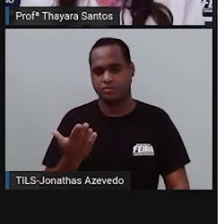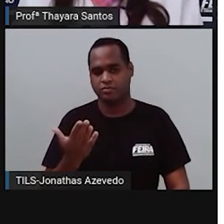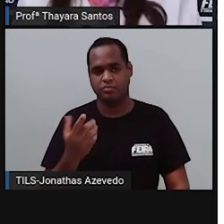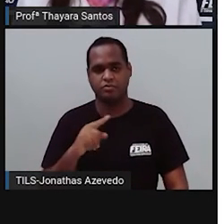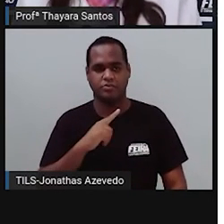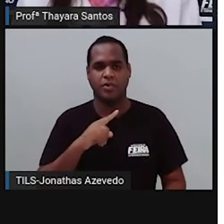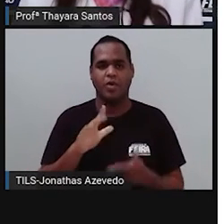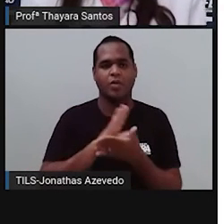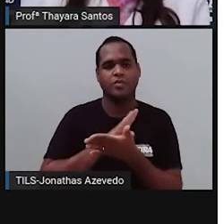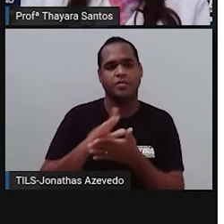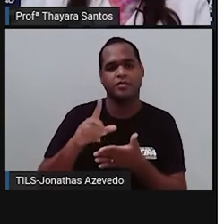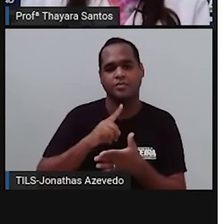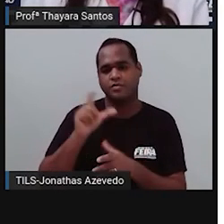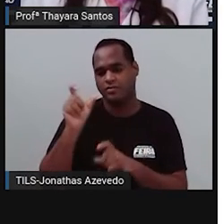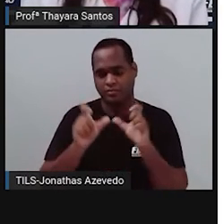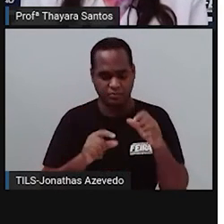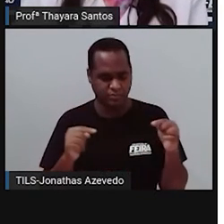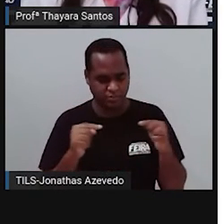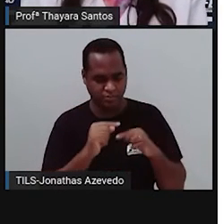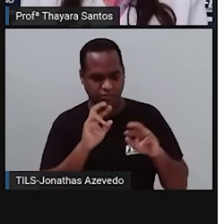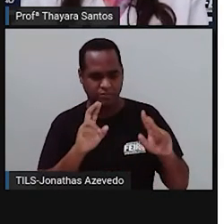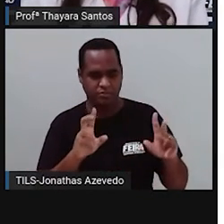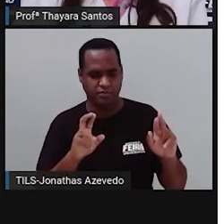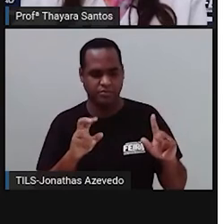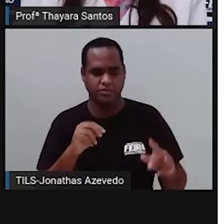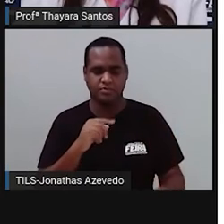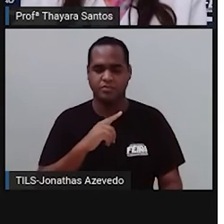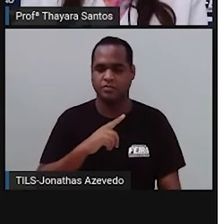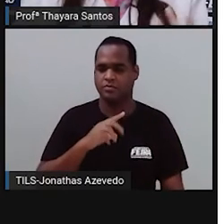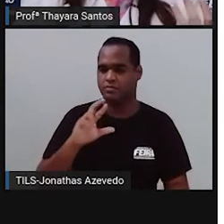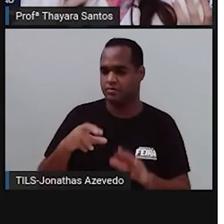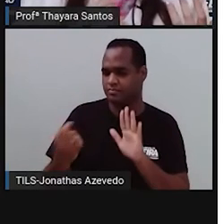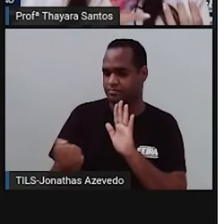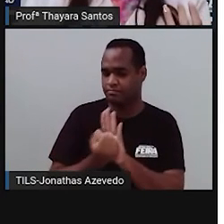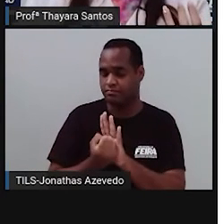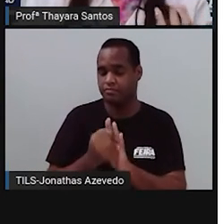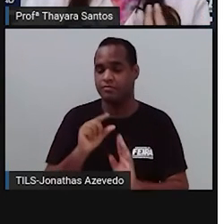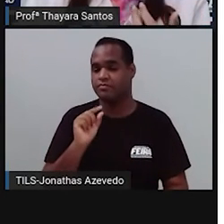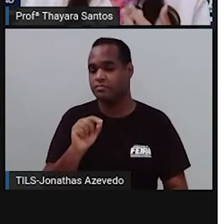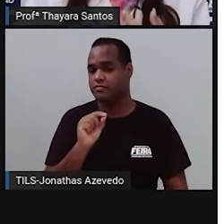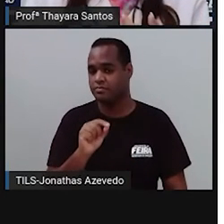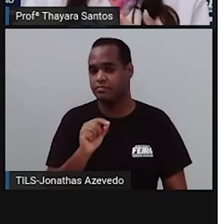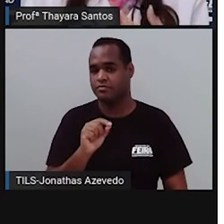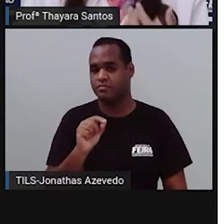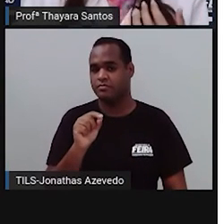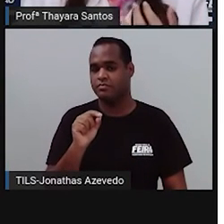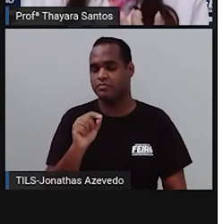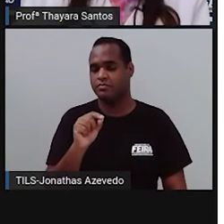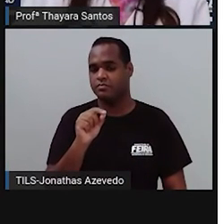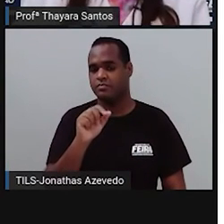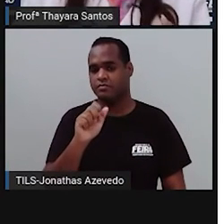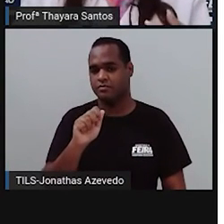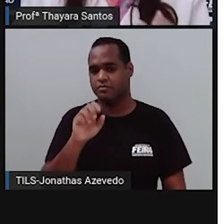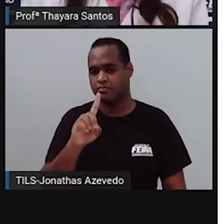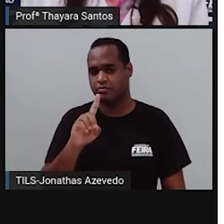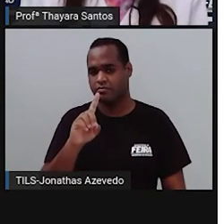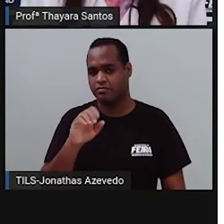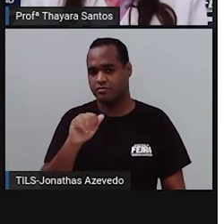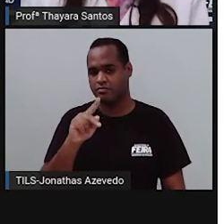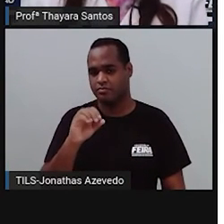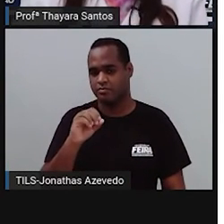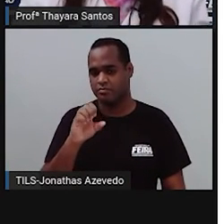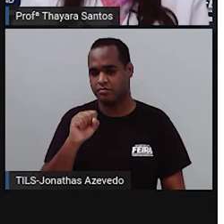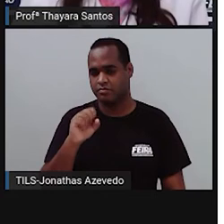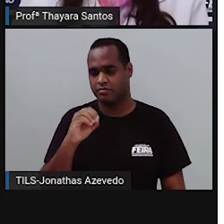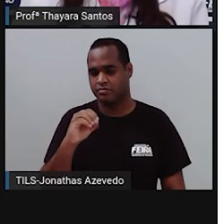algumas características, mas não são características tão marcantes como o tecido adiposo, como o tecido